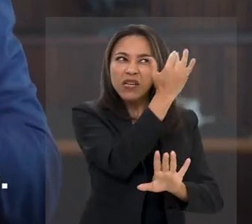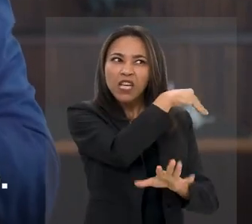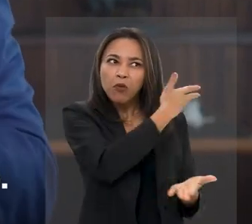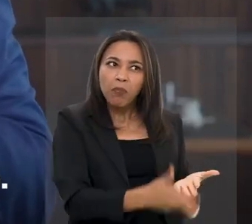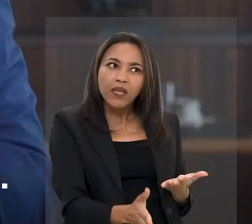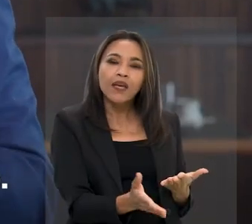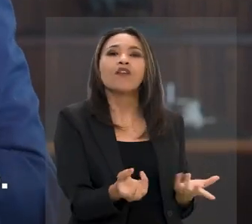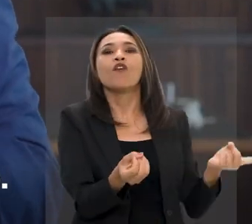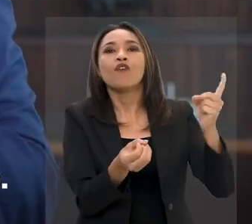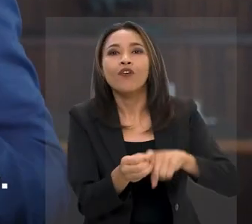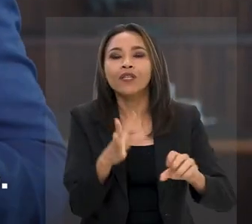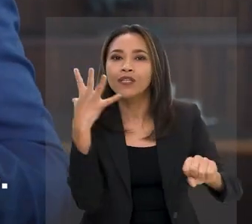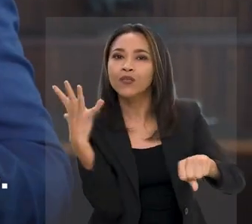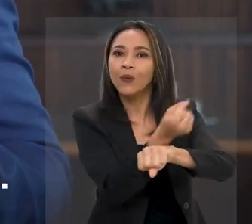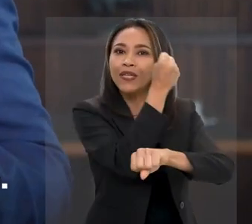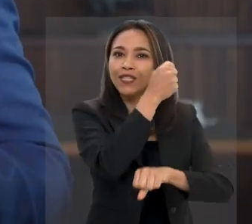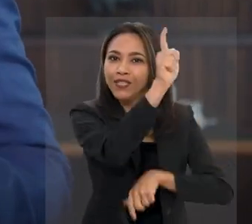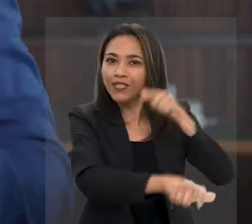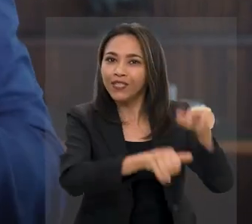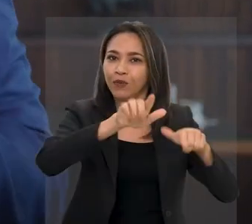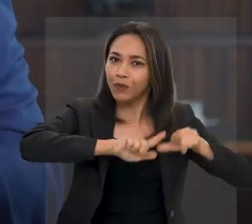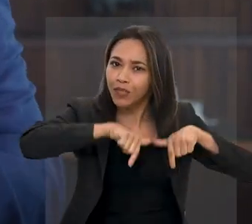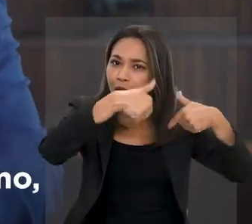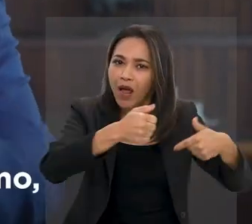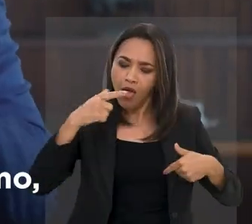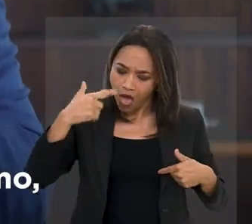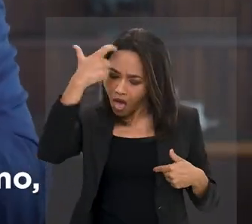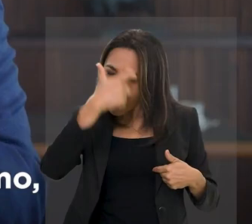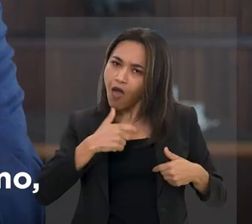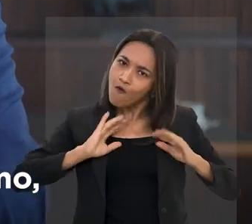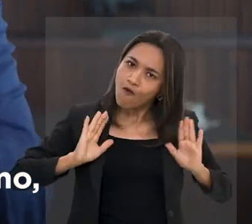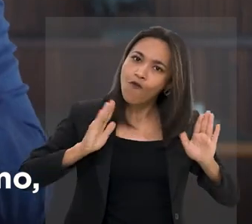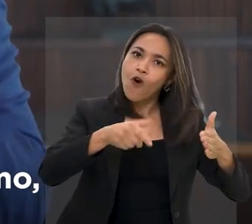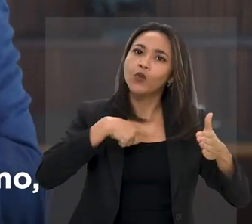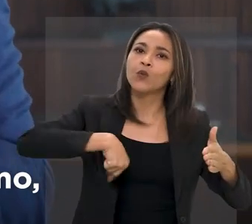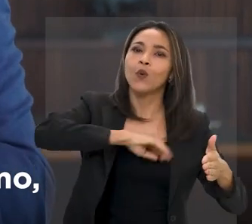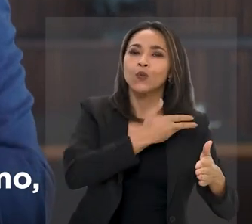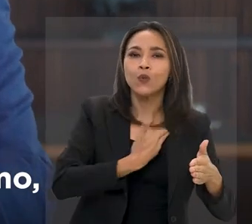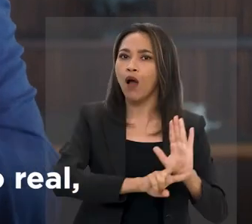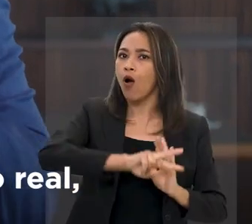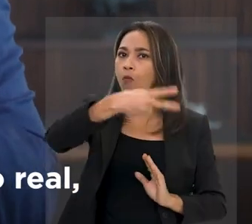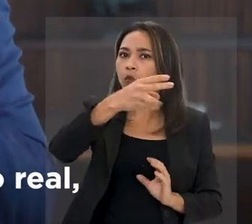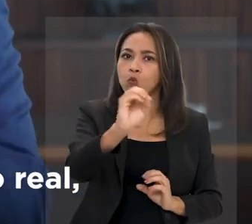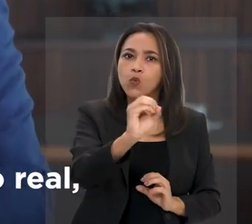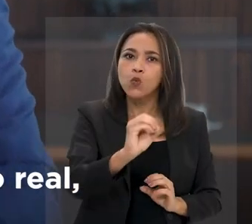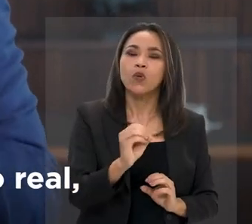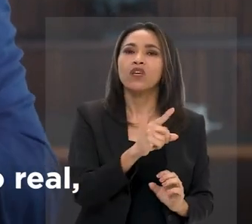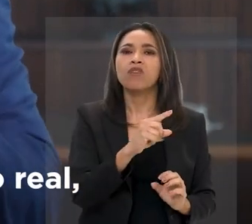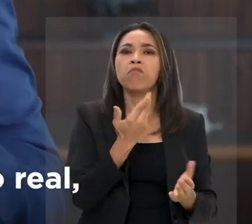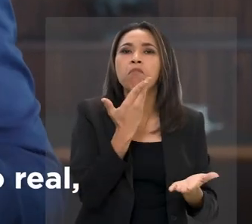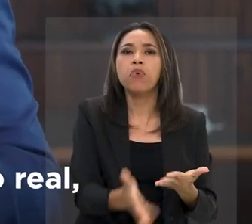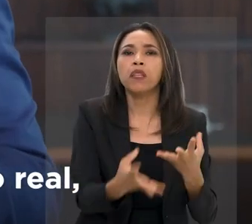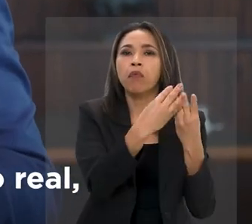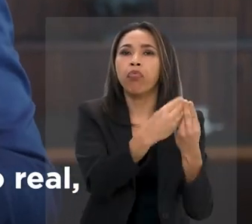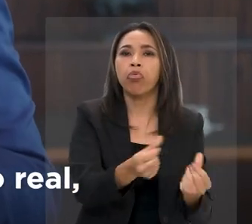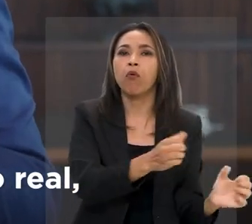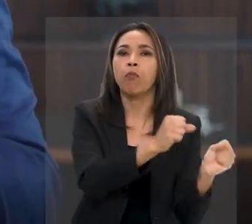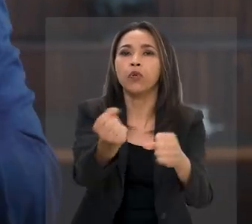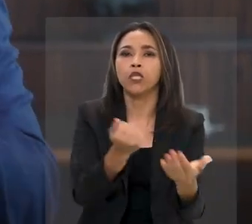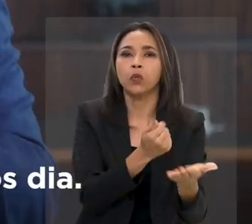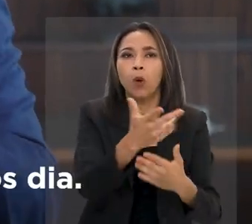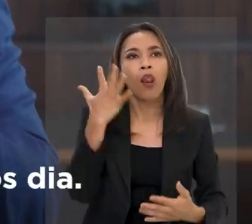é prioridade do nosso governo. A começar pela valorização do salário mínimo, que há seis anos não tinha aumento real